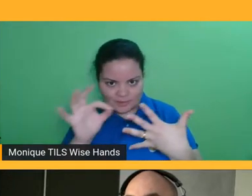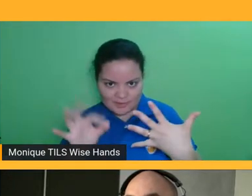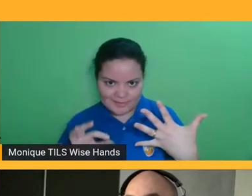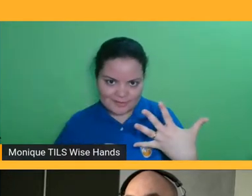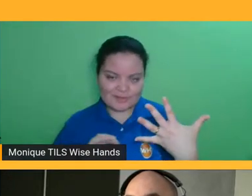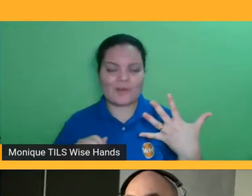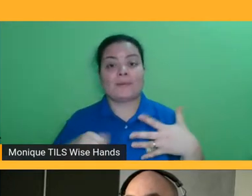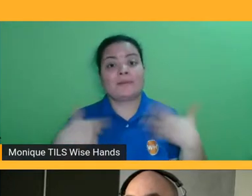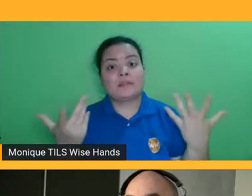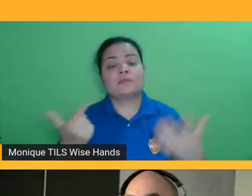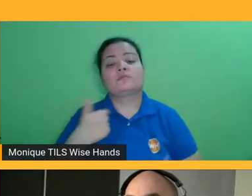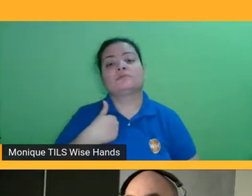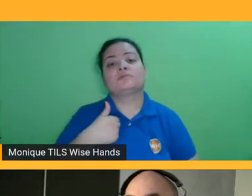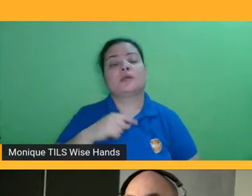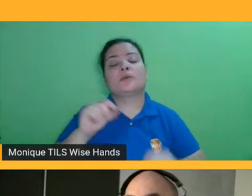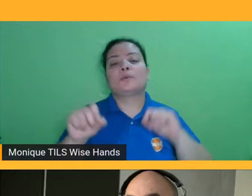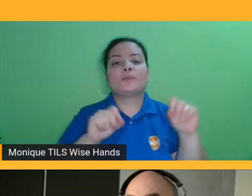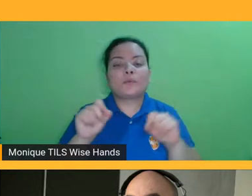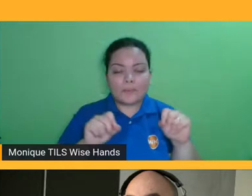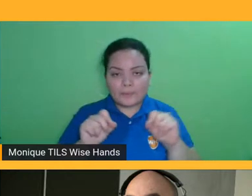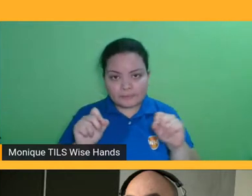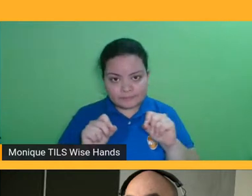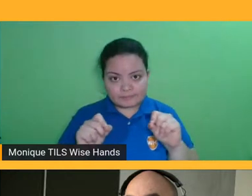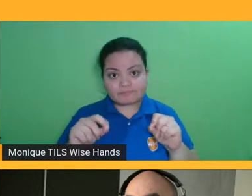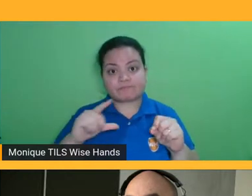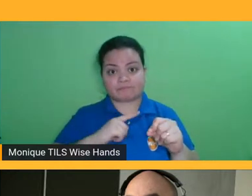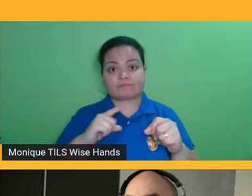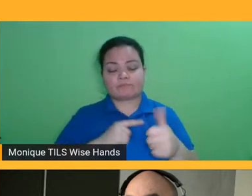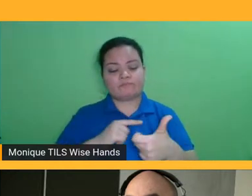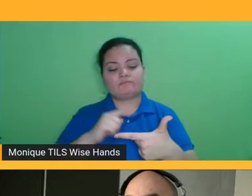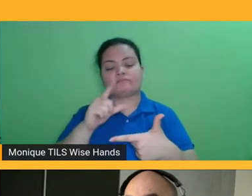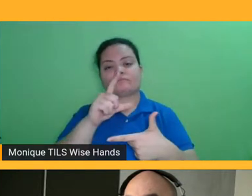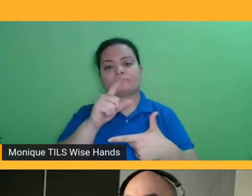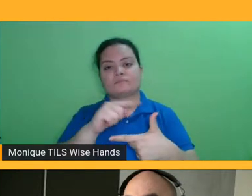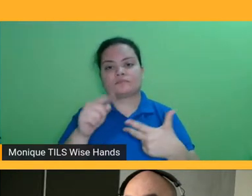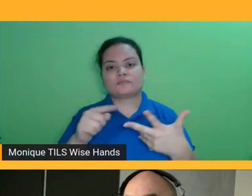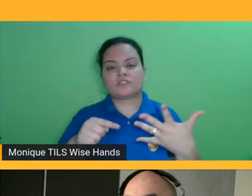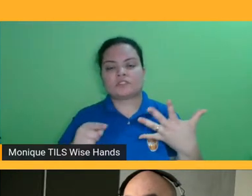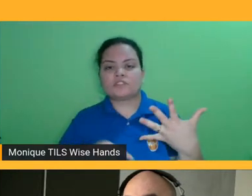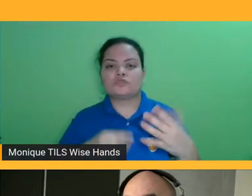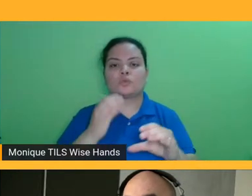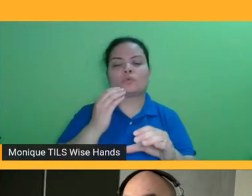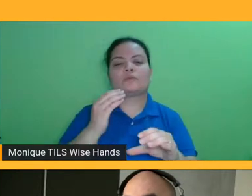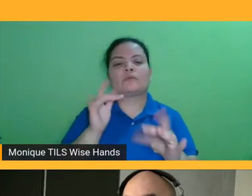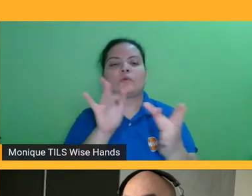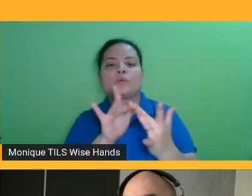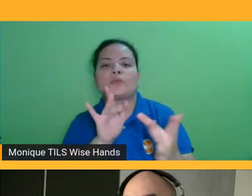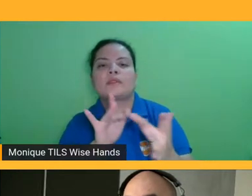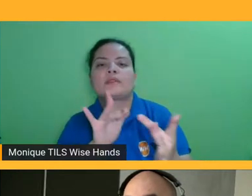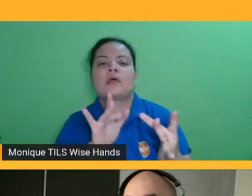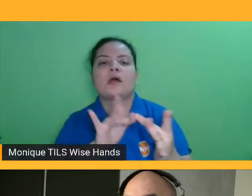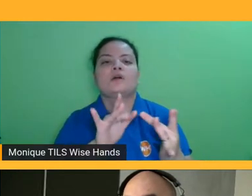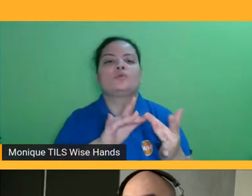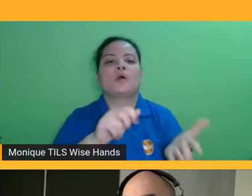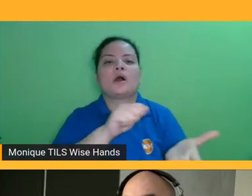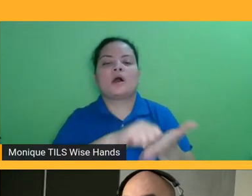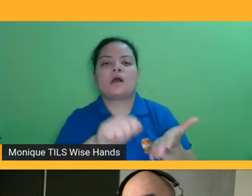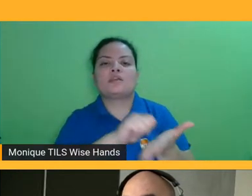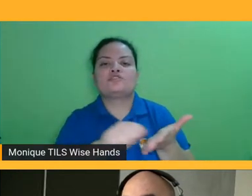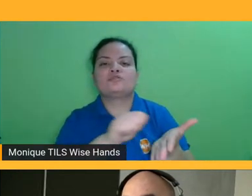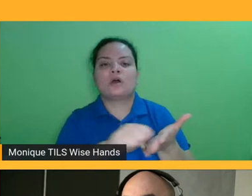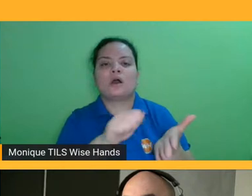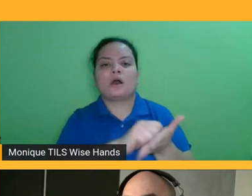faz um sublicenciamento desses audiolivros pelas editoras, a gente entra em contato com as editoras e pede um sublicenciamento,